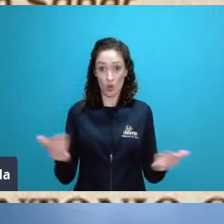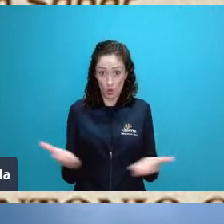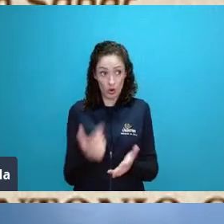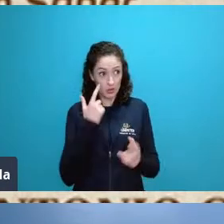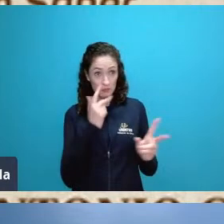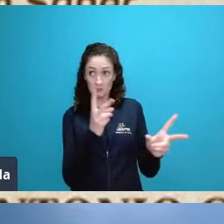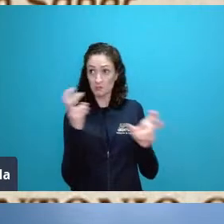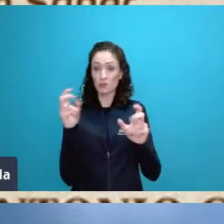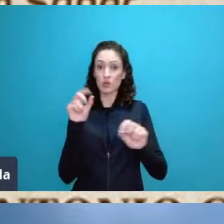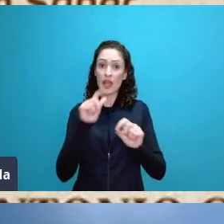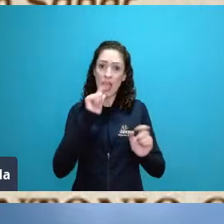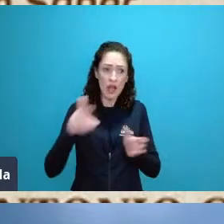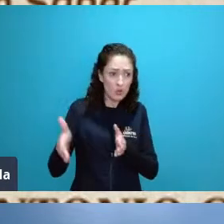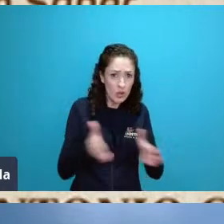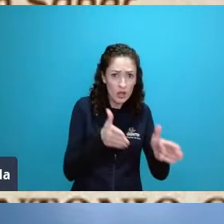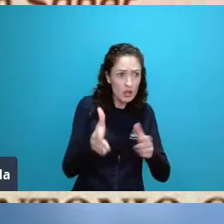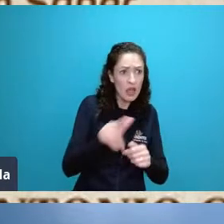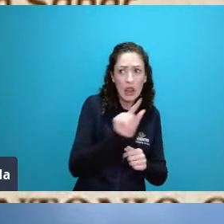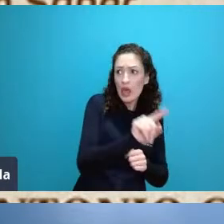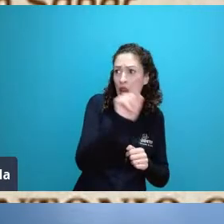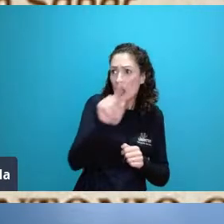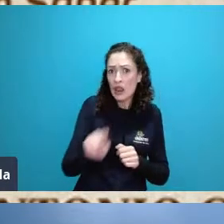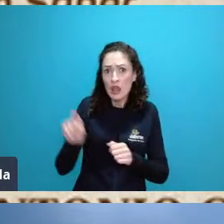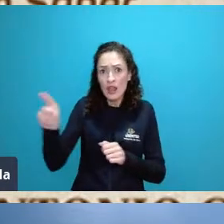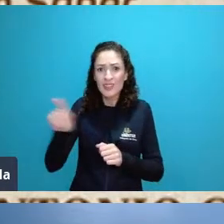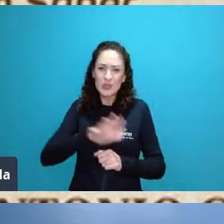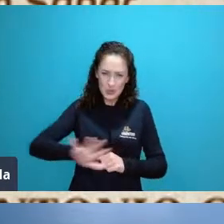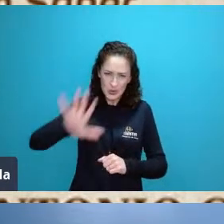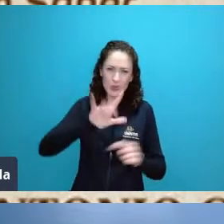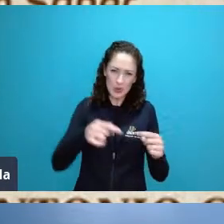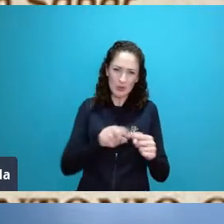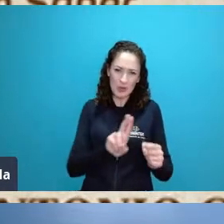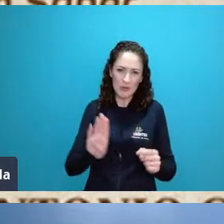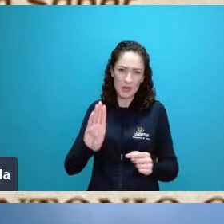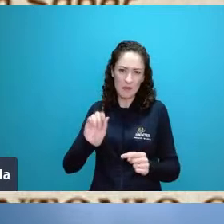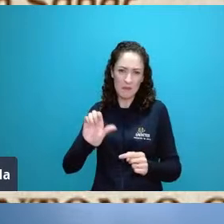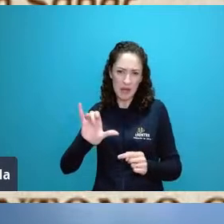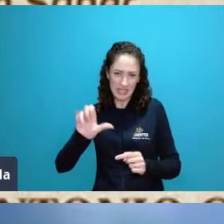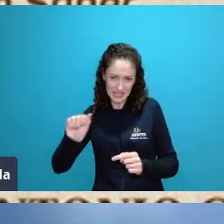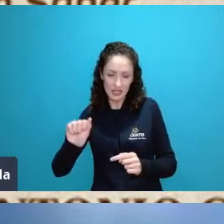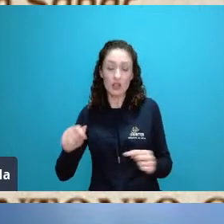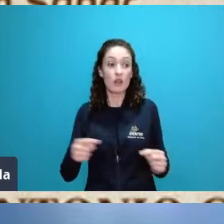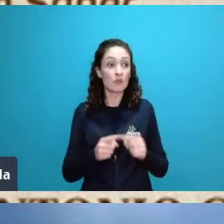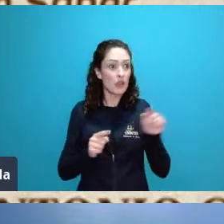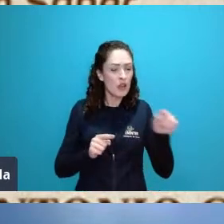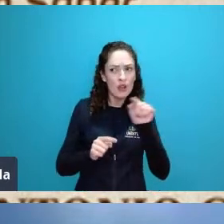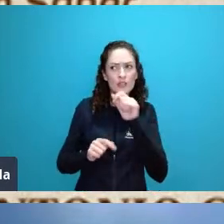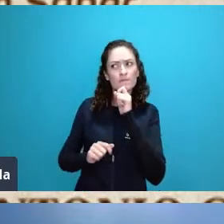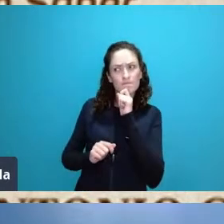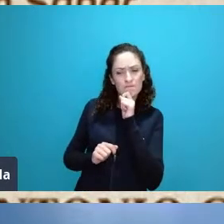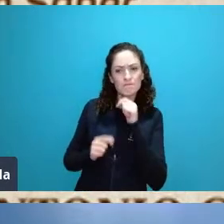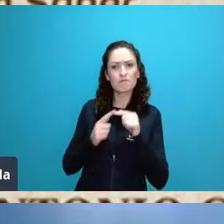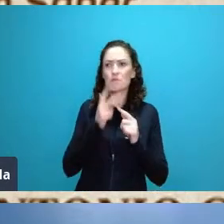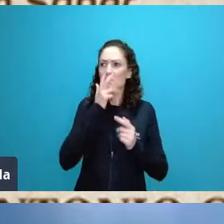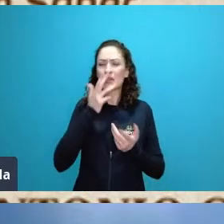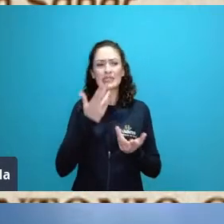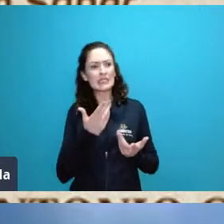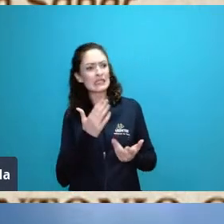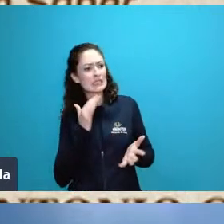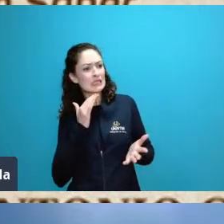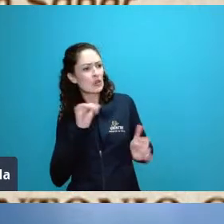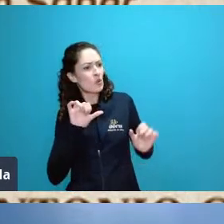em função de políticas inadequadas de gestão no seu entorno então você pega uma bacia de manancial